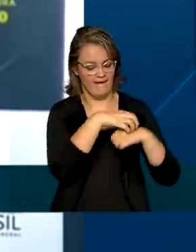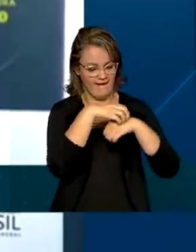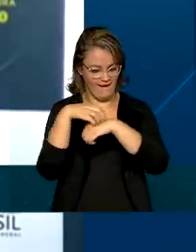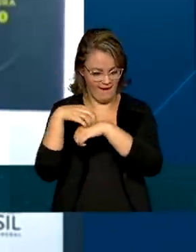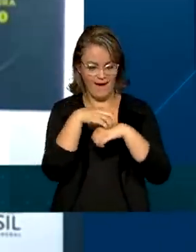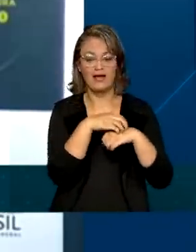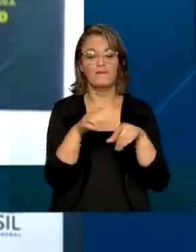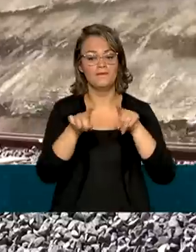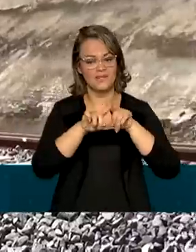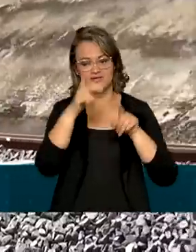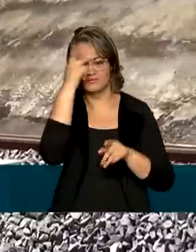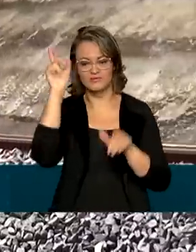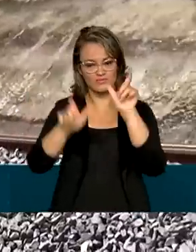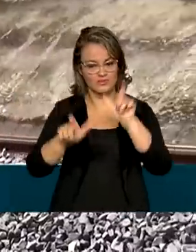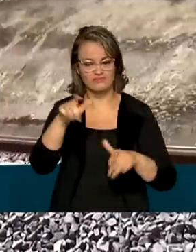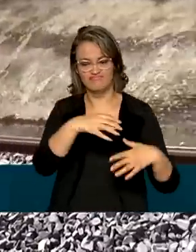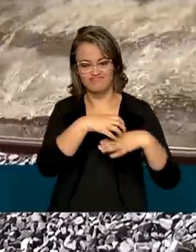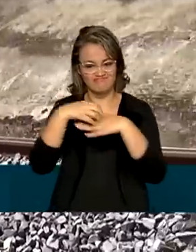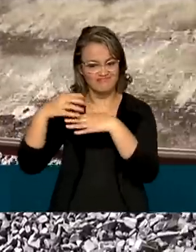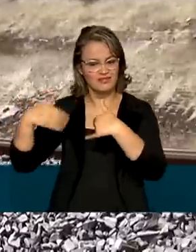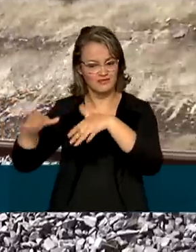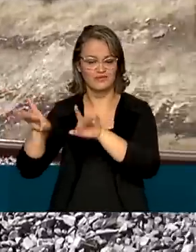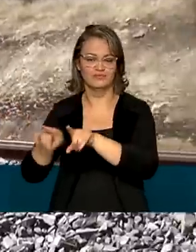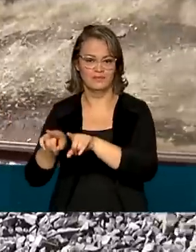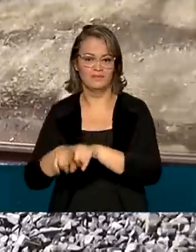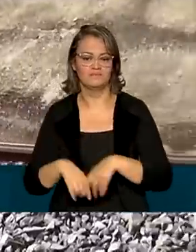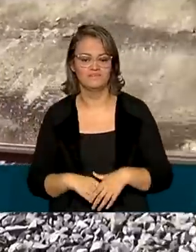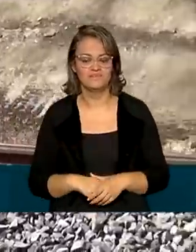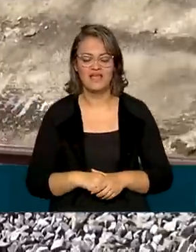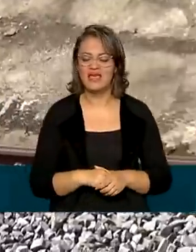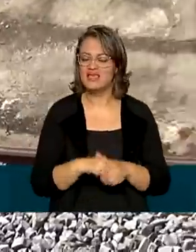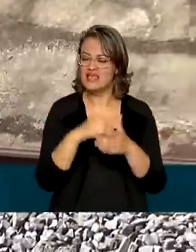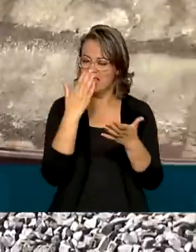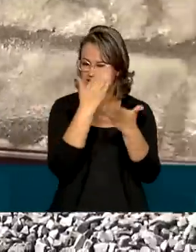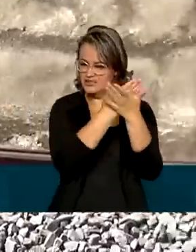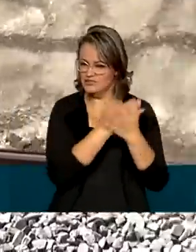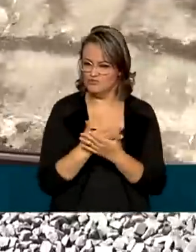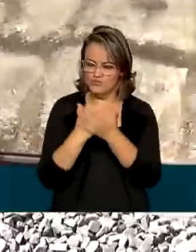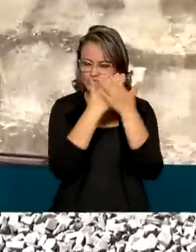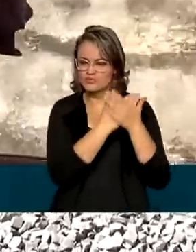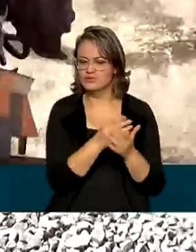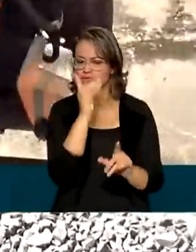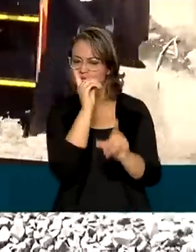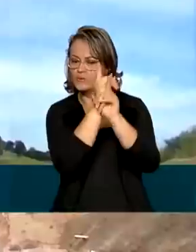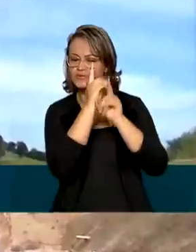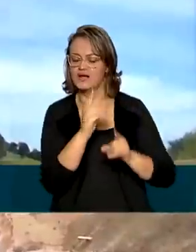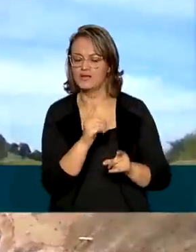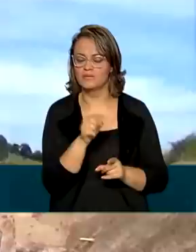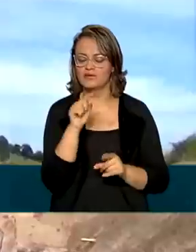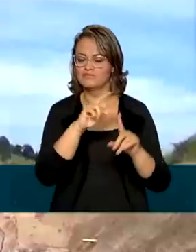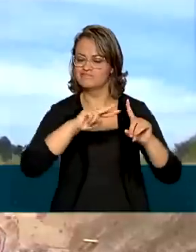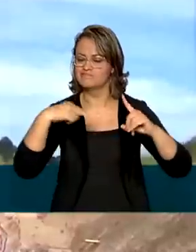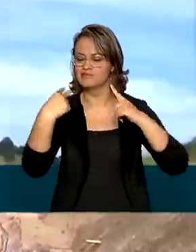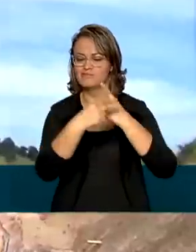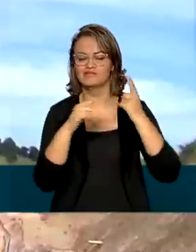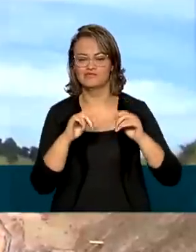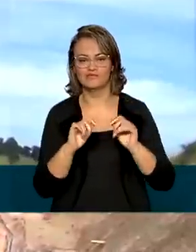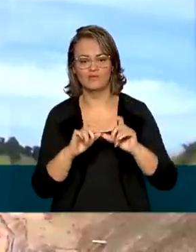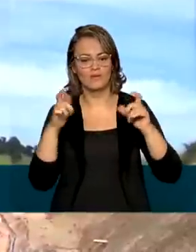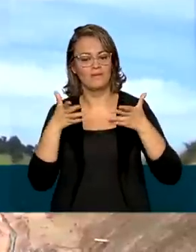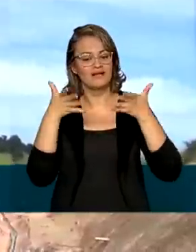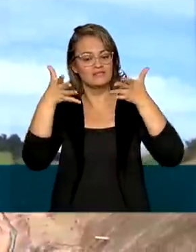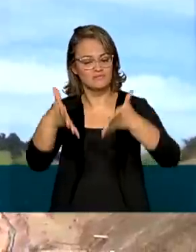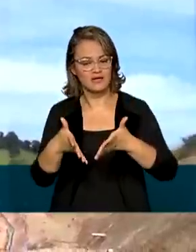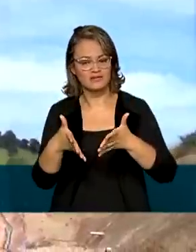e pessoas. Entre os resultados dos estudos apresentados pelo PNL, está a perspectiva do aumento da